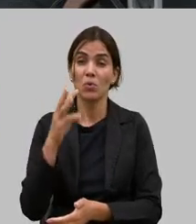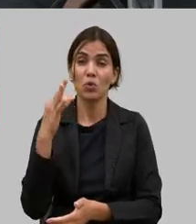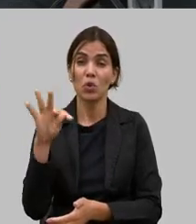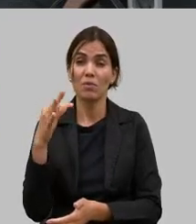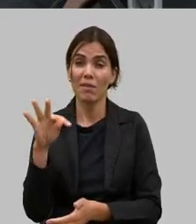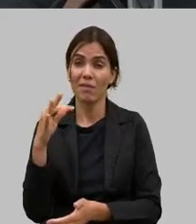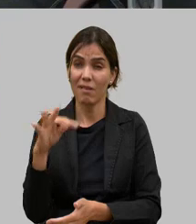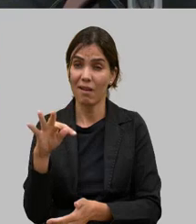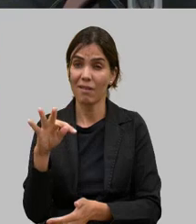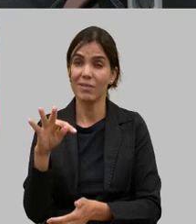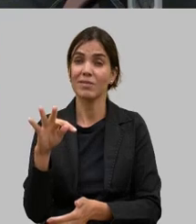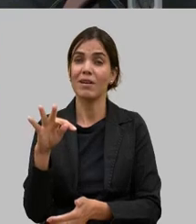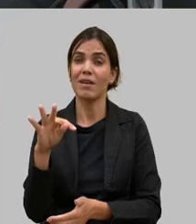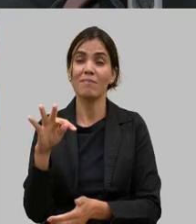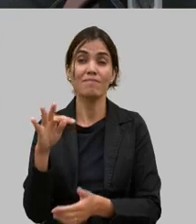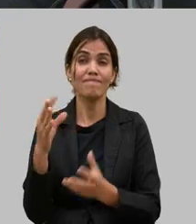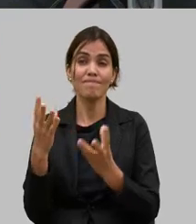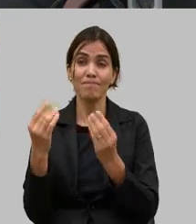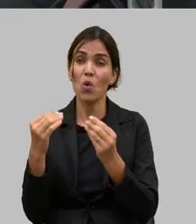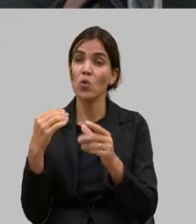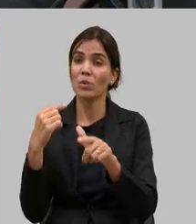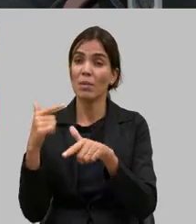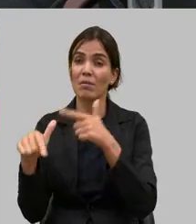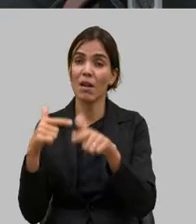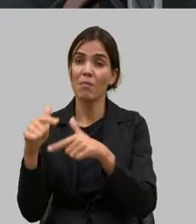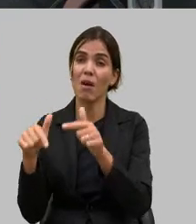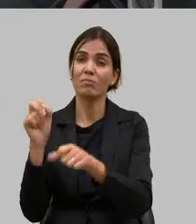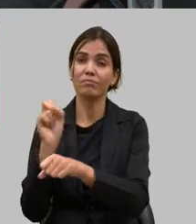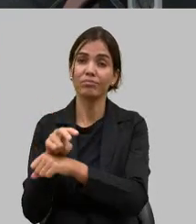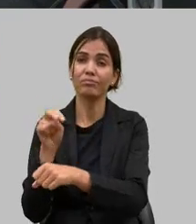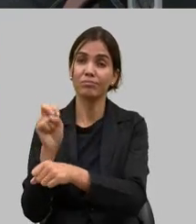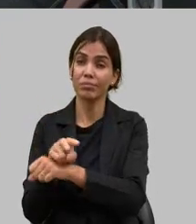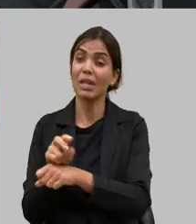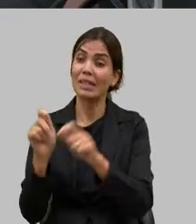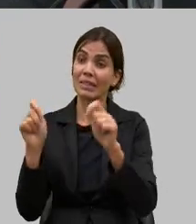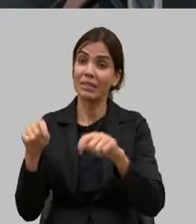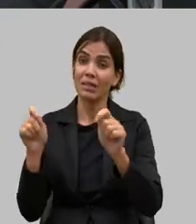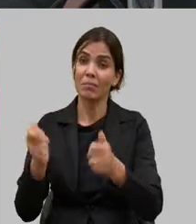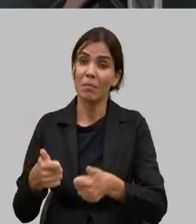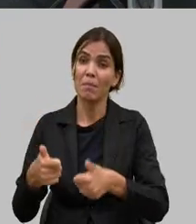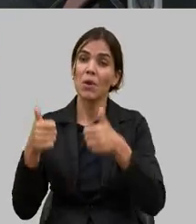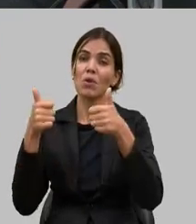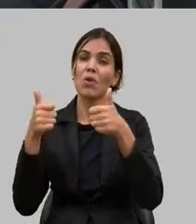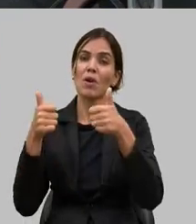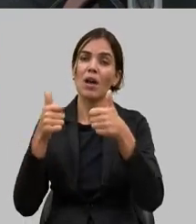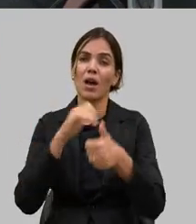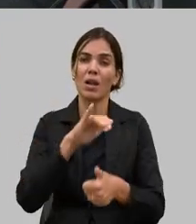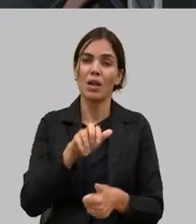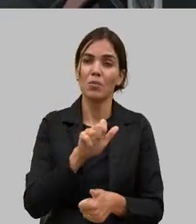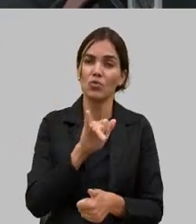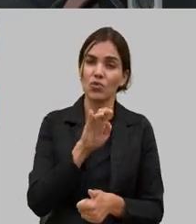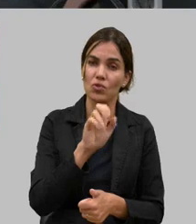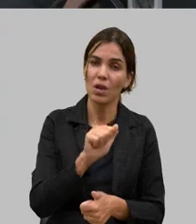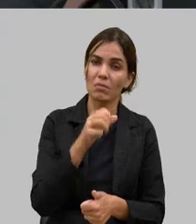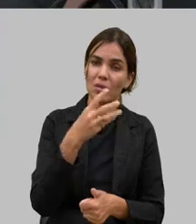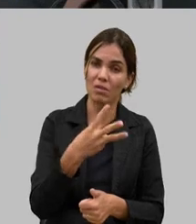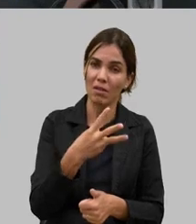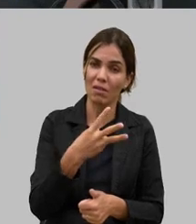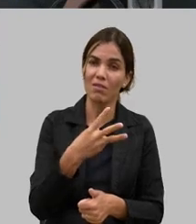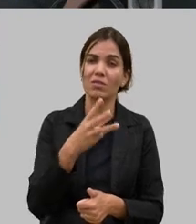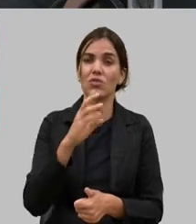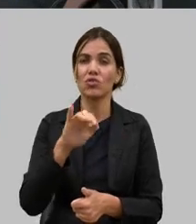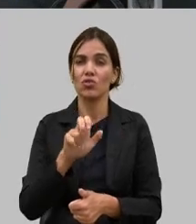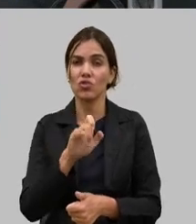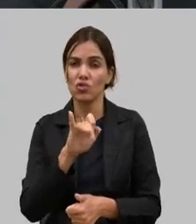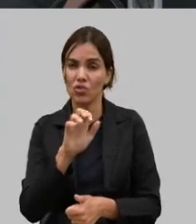empregos então quer dizer aquilo lá realmente pode melhorar muito ainda com o Jaiba 3 com o Jaiba 4 que já tem os canais prontos